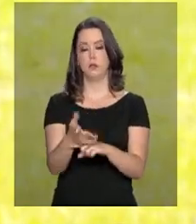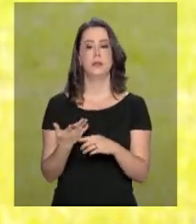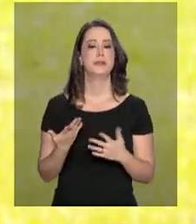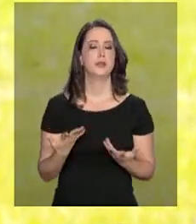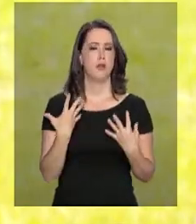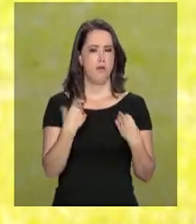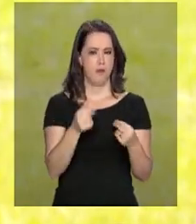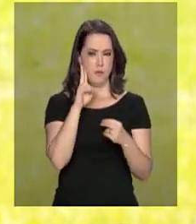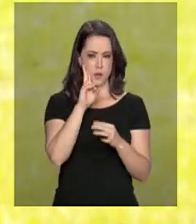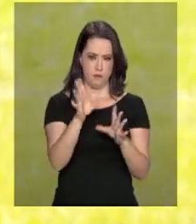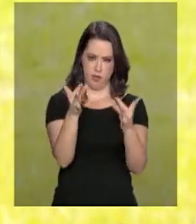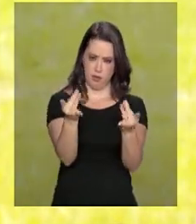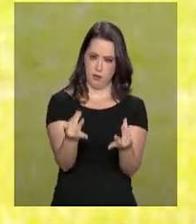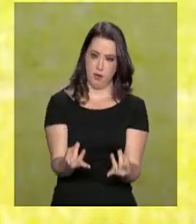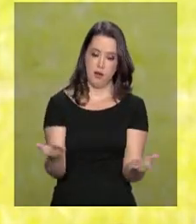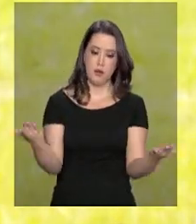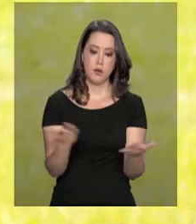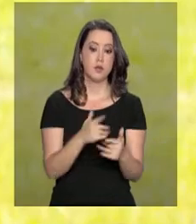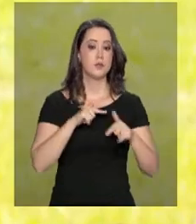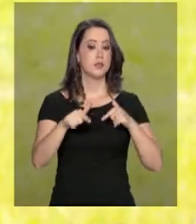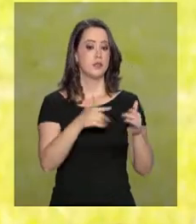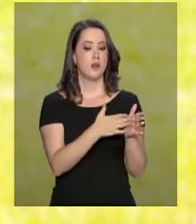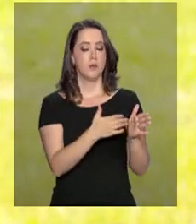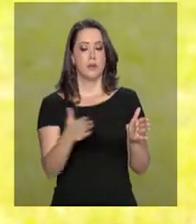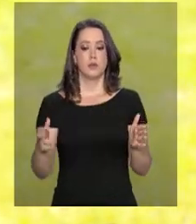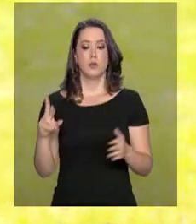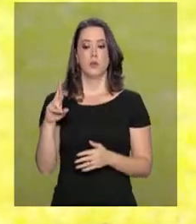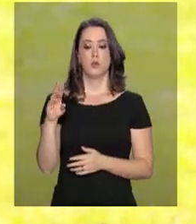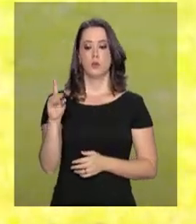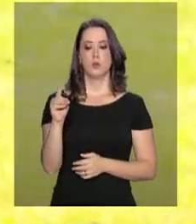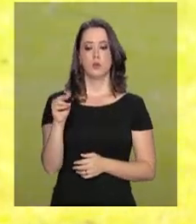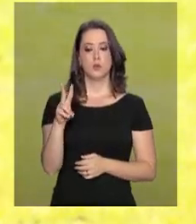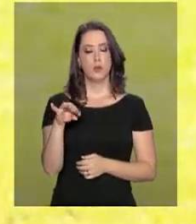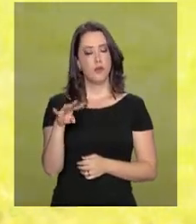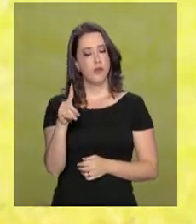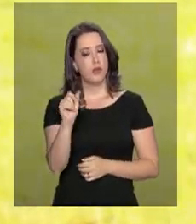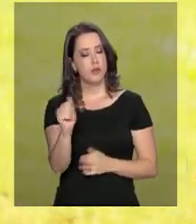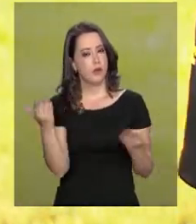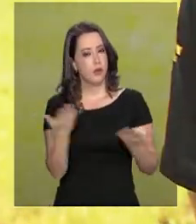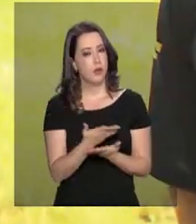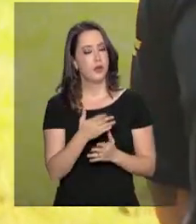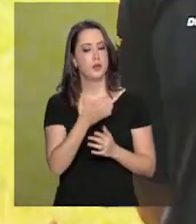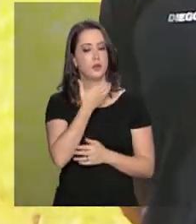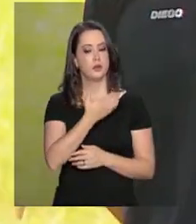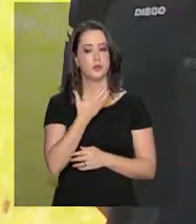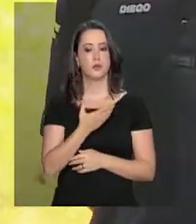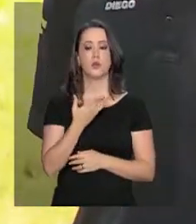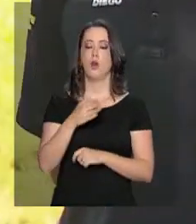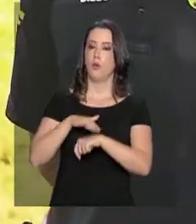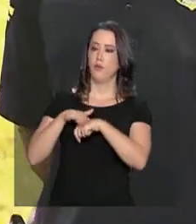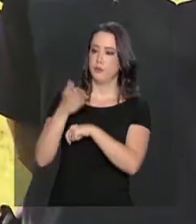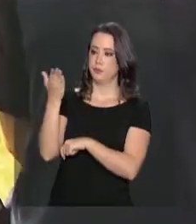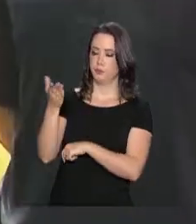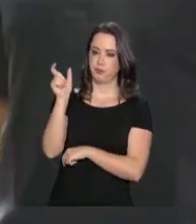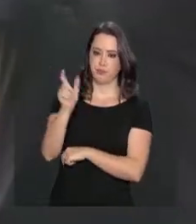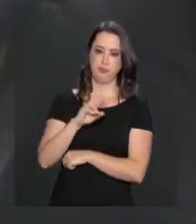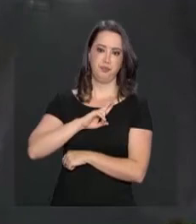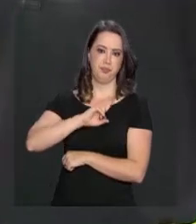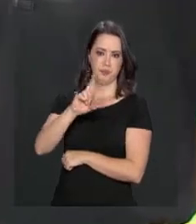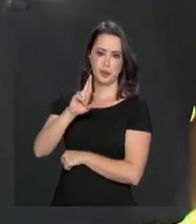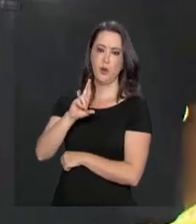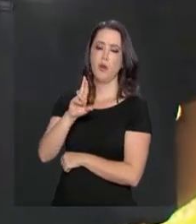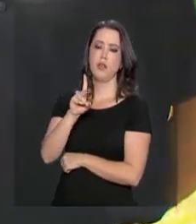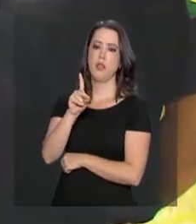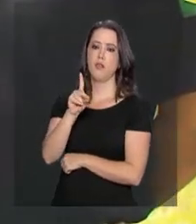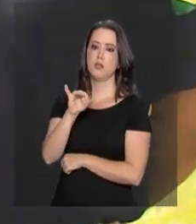mais profundamente esse tema, né, sobre a Operação Rodovida no Natal, eu converso agora com o Diego Brandão, aqui da Polícia Rodoviária Federal, que está ao meu lado.